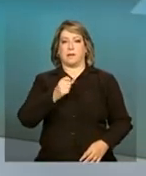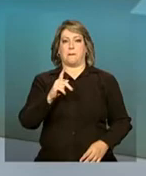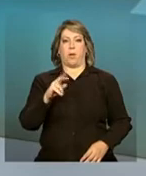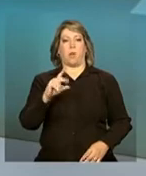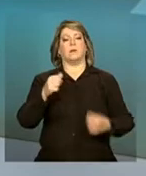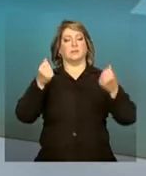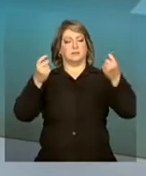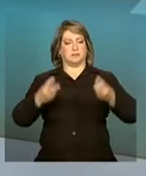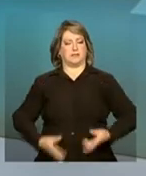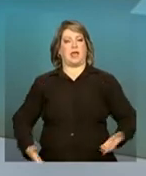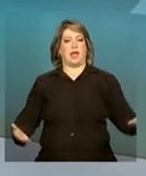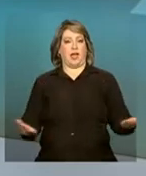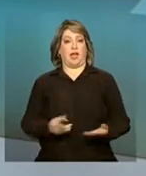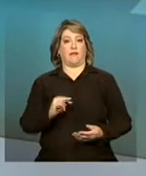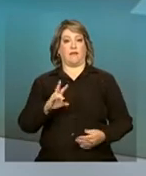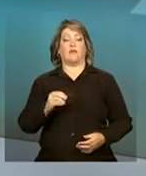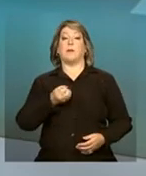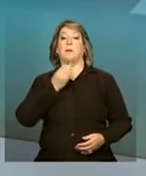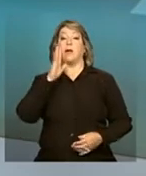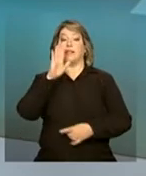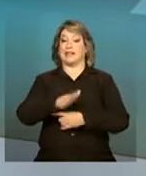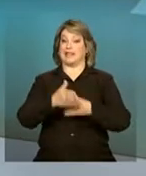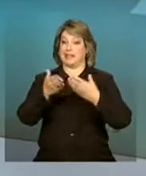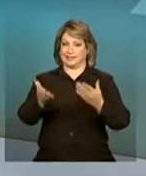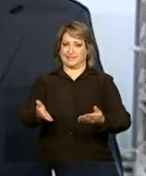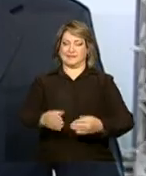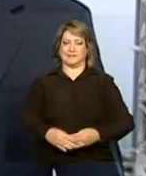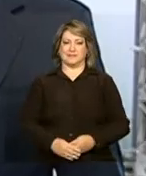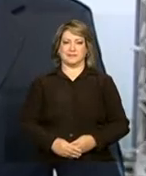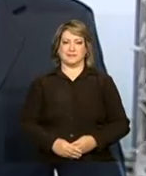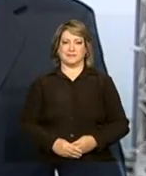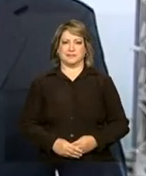e tem as informações ao vivo. Boa tarde, Paulo.